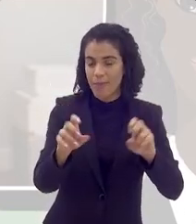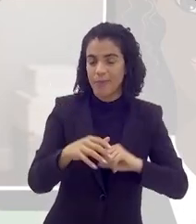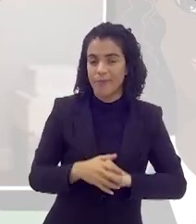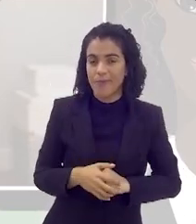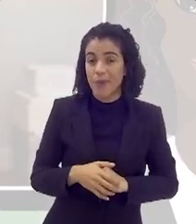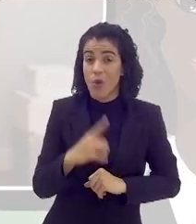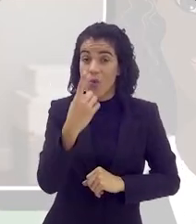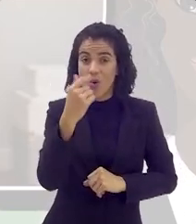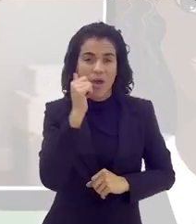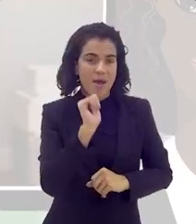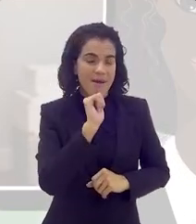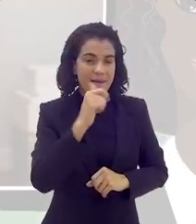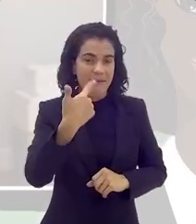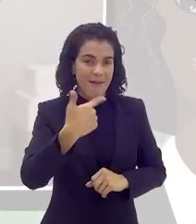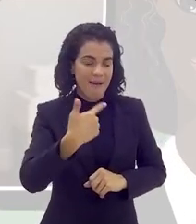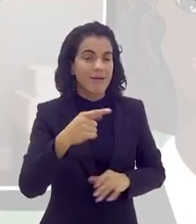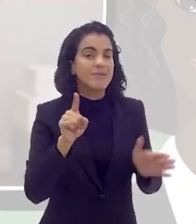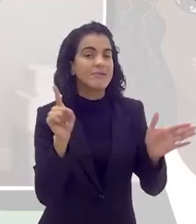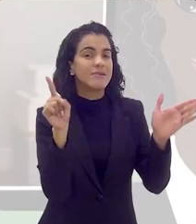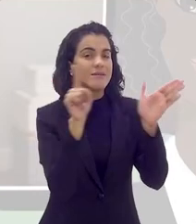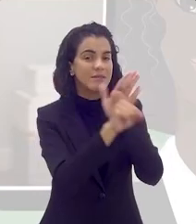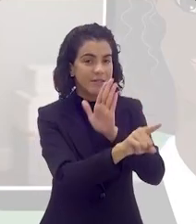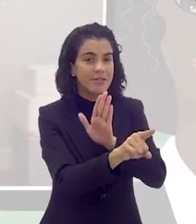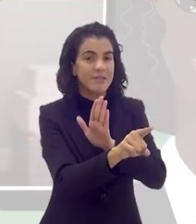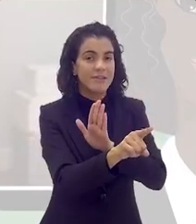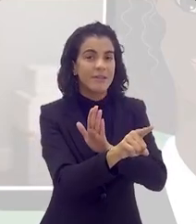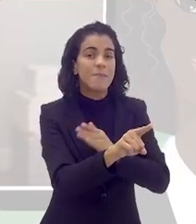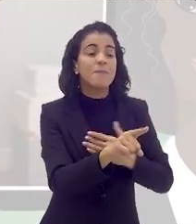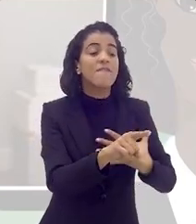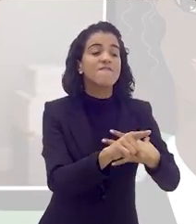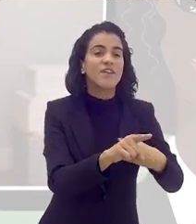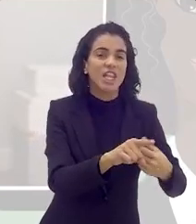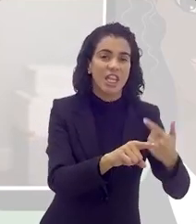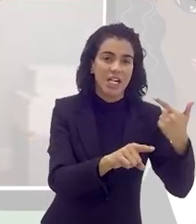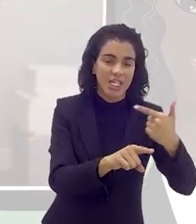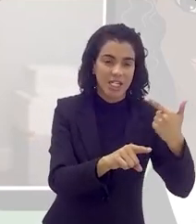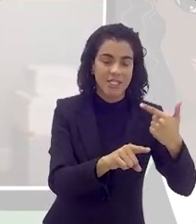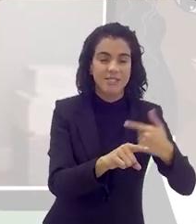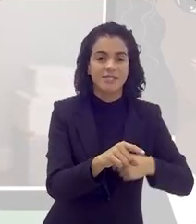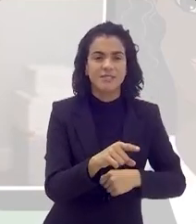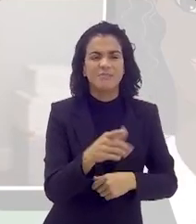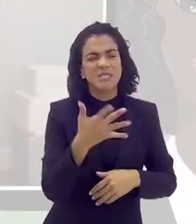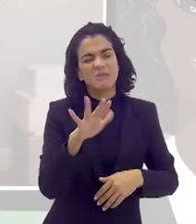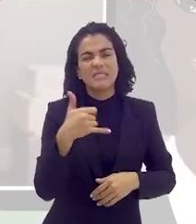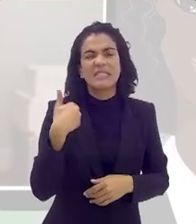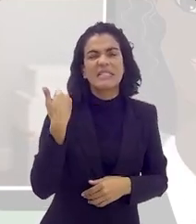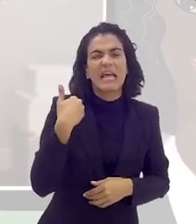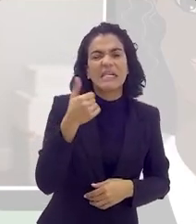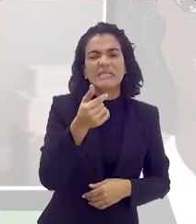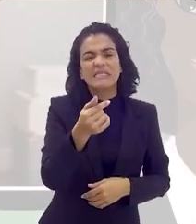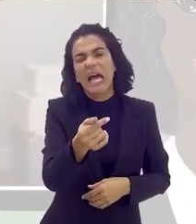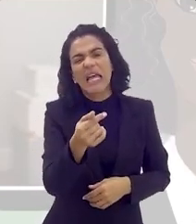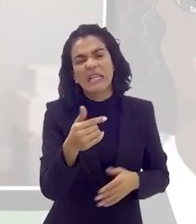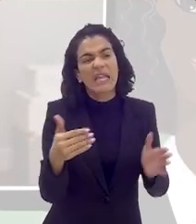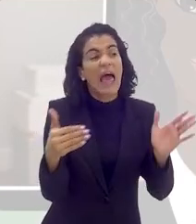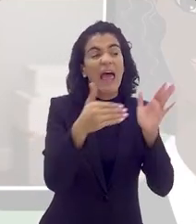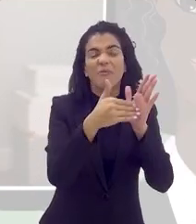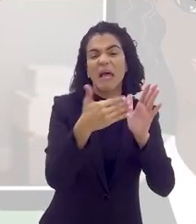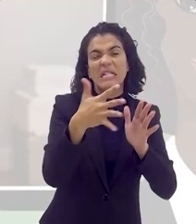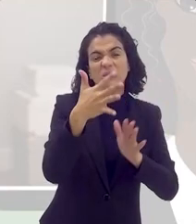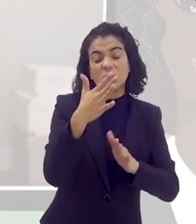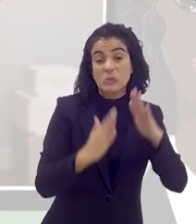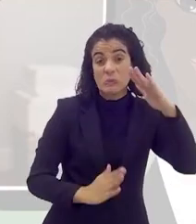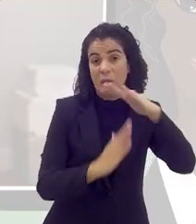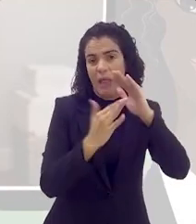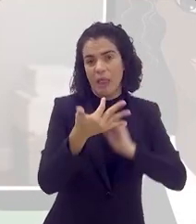o tema, e uma madrasta perguntava para a sua enteada, acho que ela tinha cerca de sete, no máximo